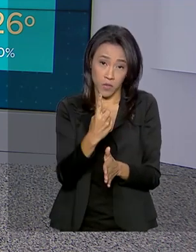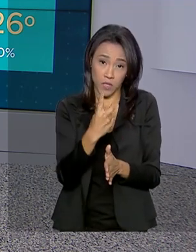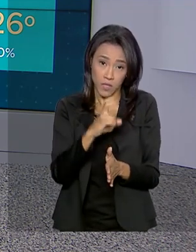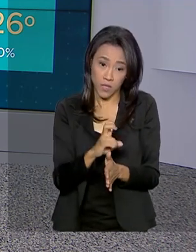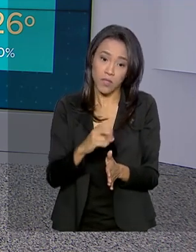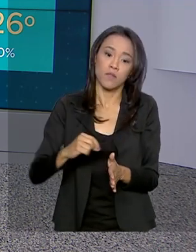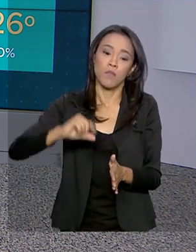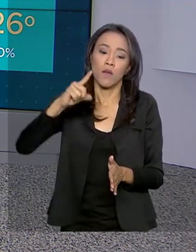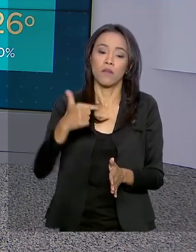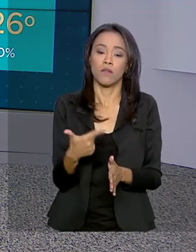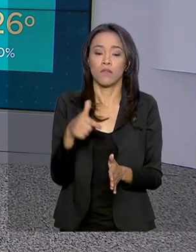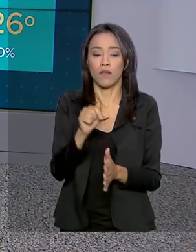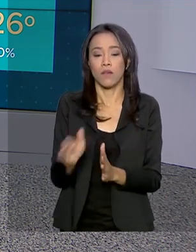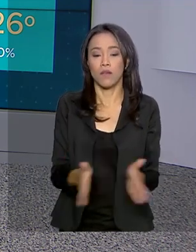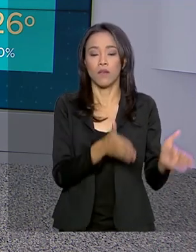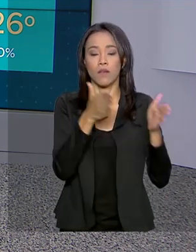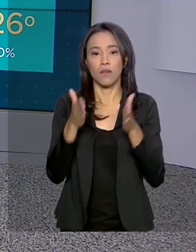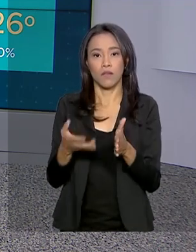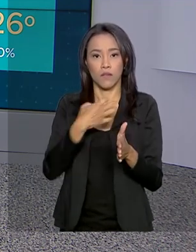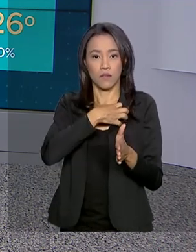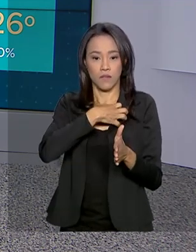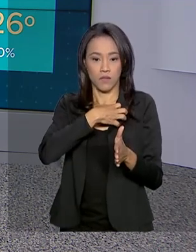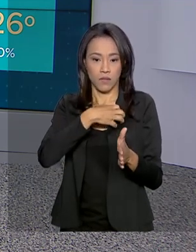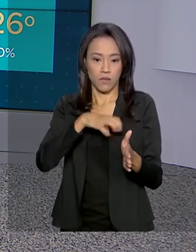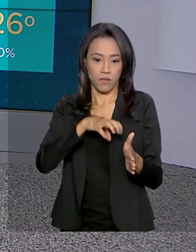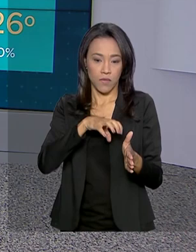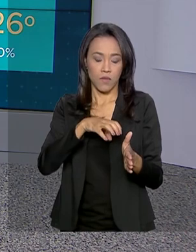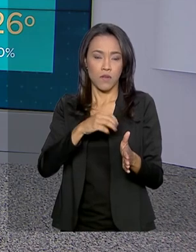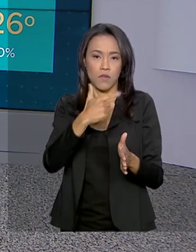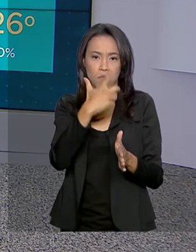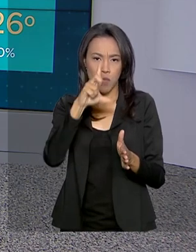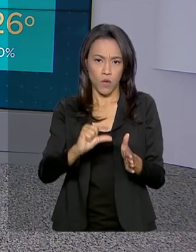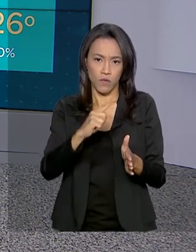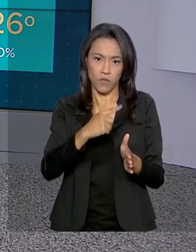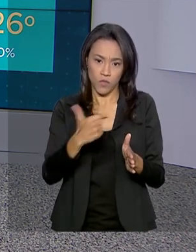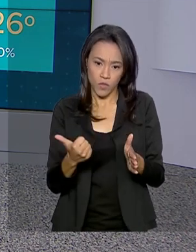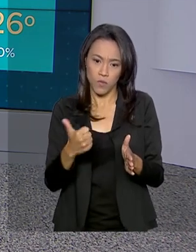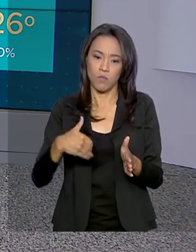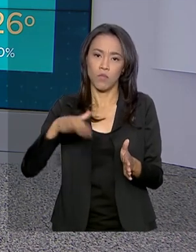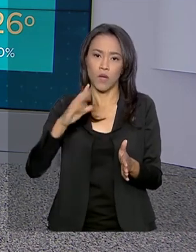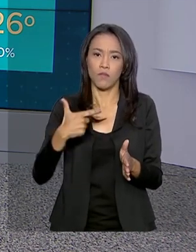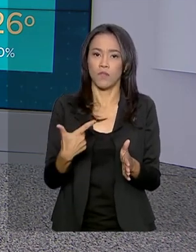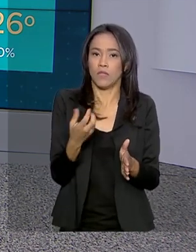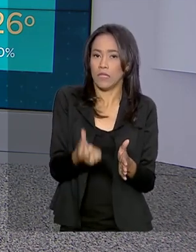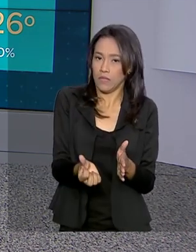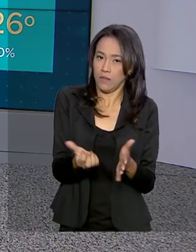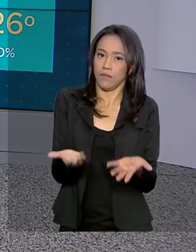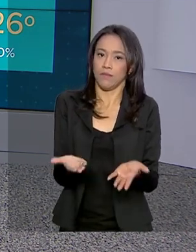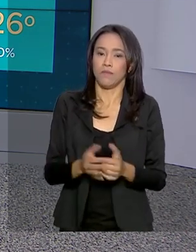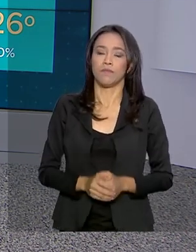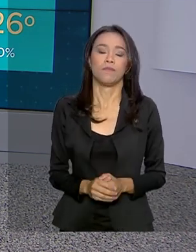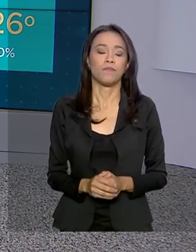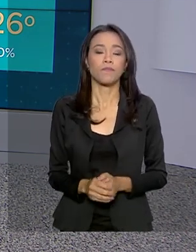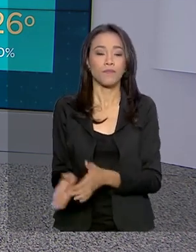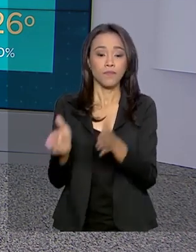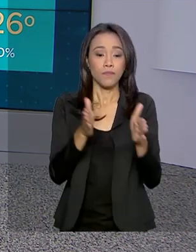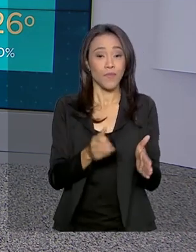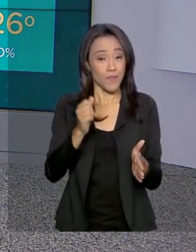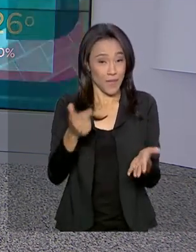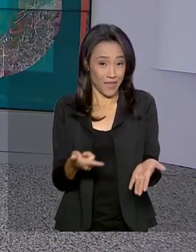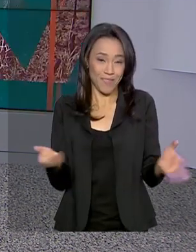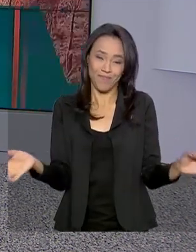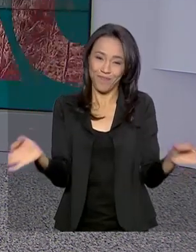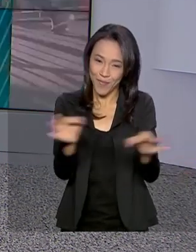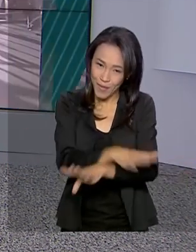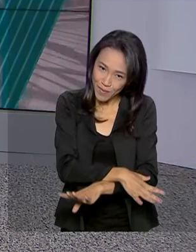máxima de 27 graus. E em Salvador, mínima de 21, máxima de 26 graus. O Brasil em Dia